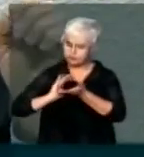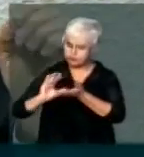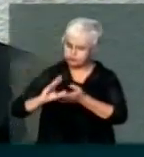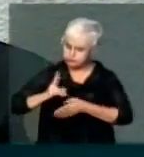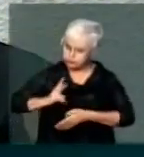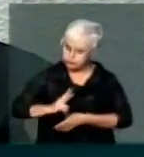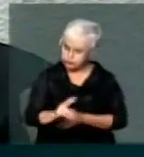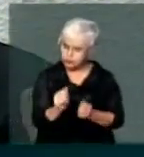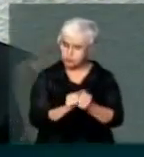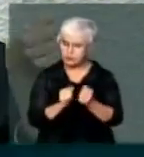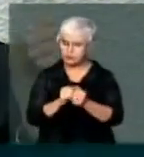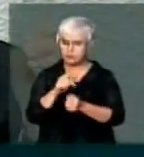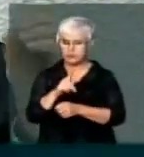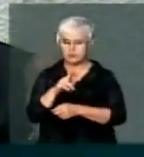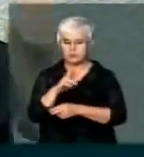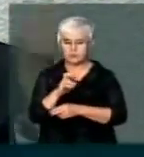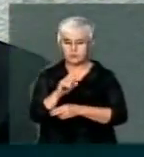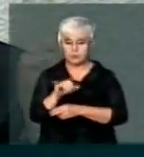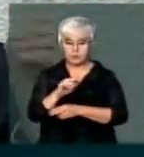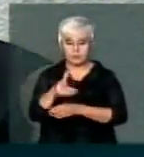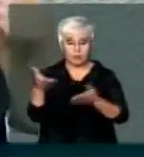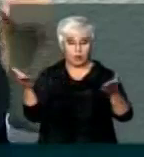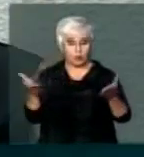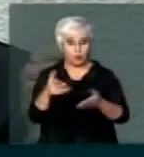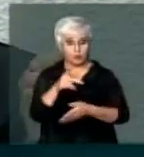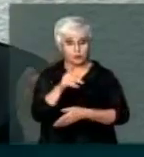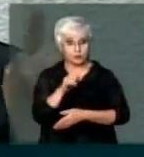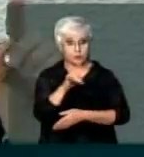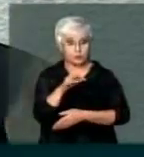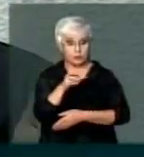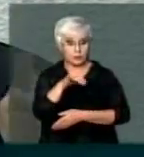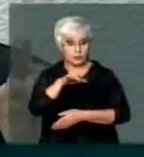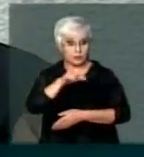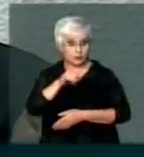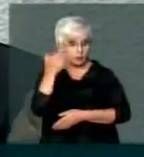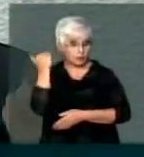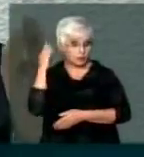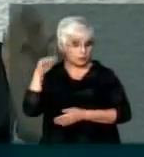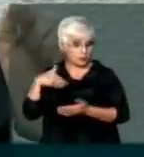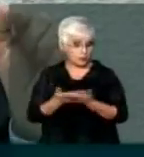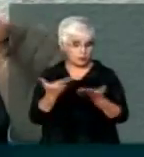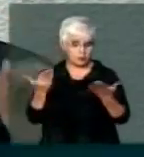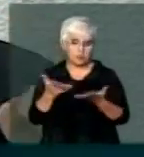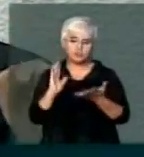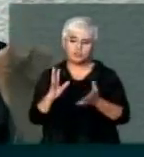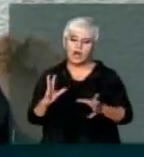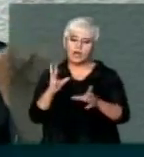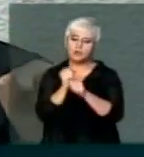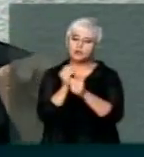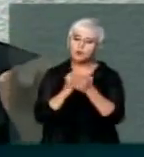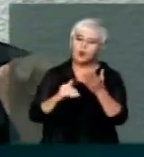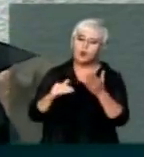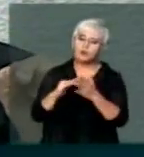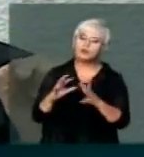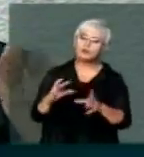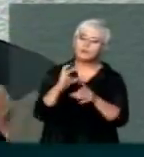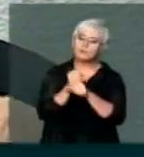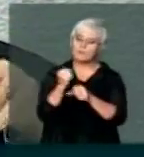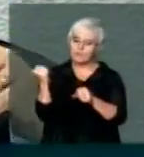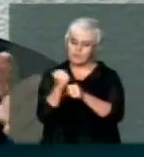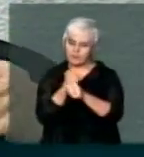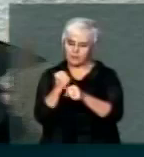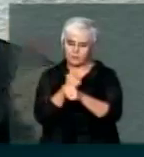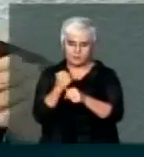estavam em pleno andamento os investimentos do pré-sal. A Petrobras hoje concentra, já desde aquela época, todos os recursos para a